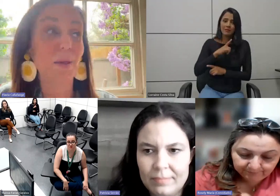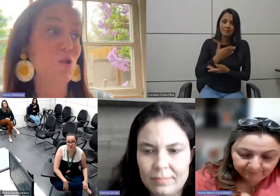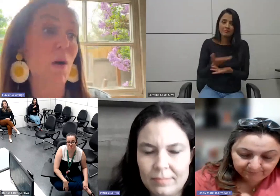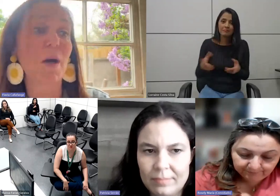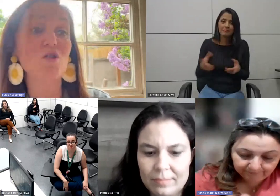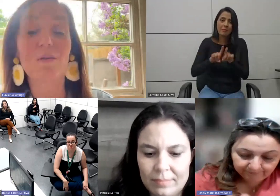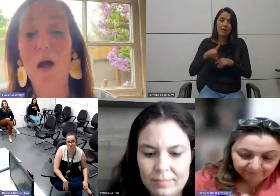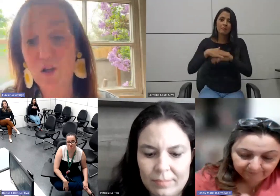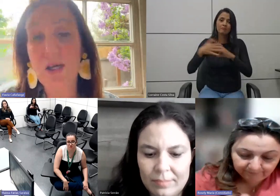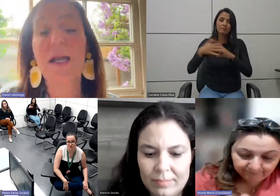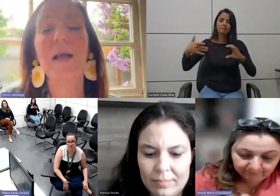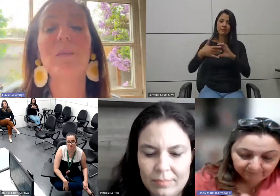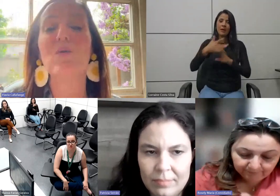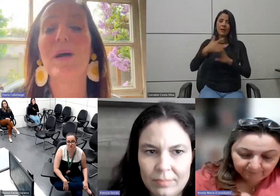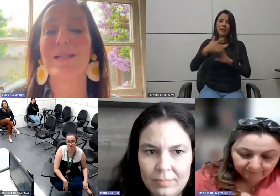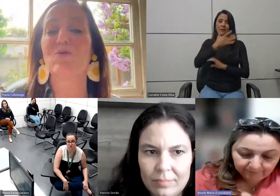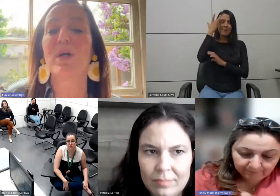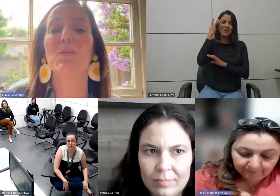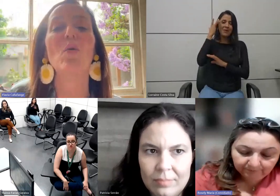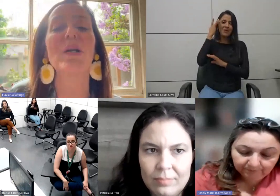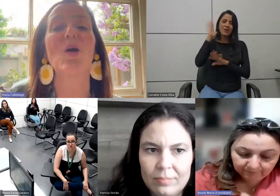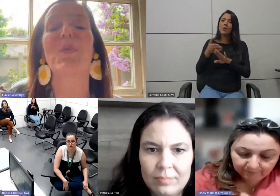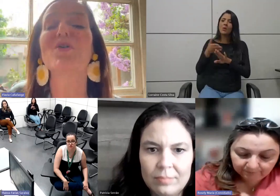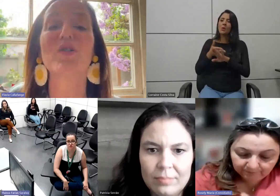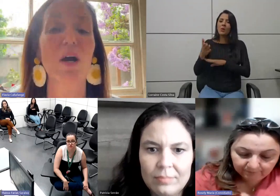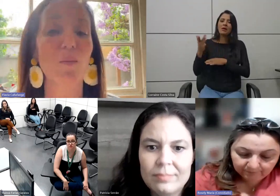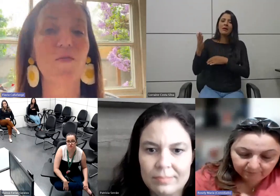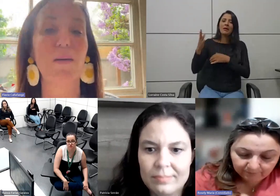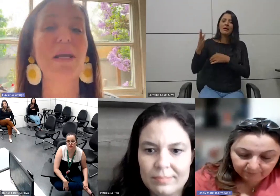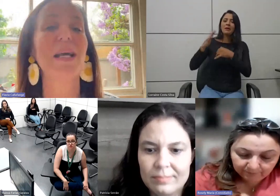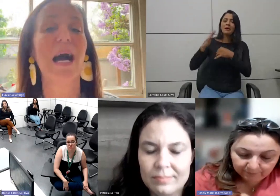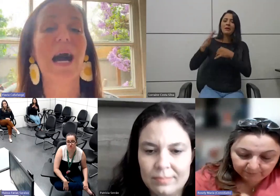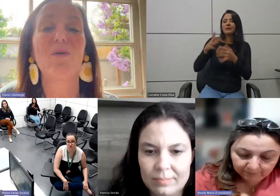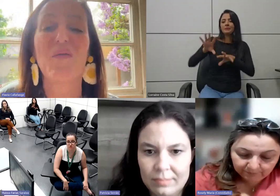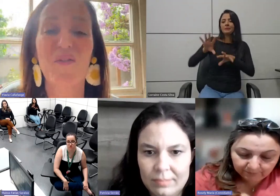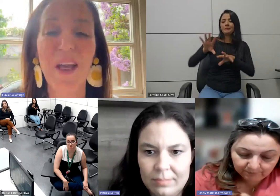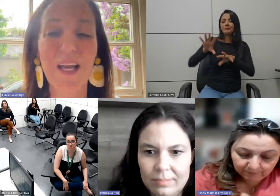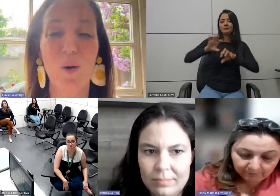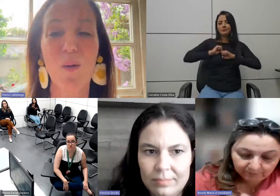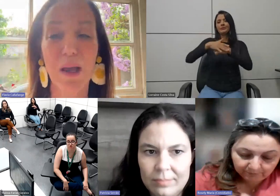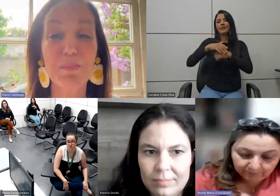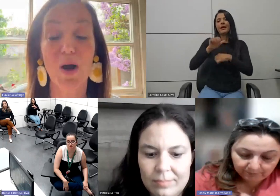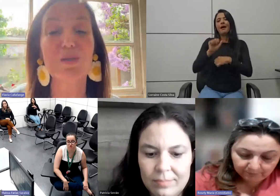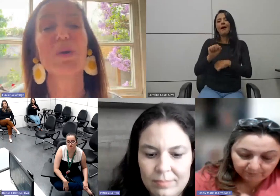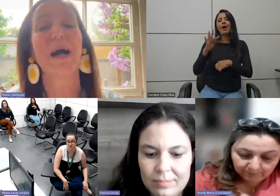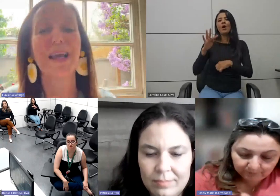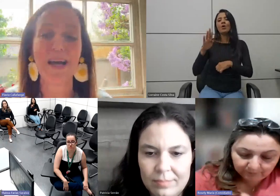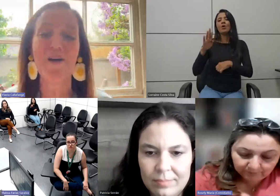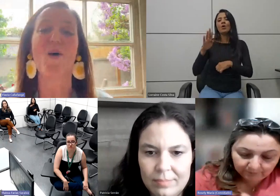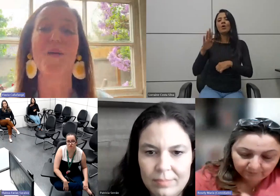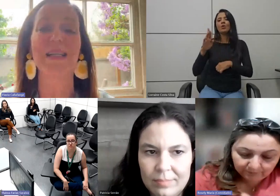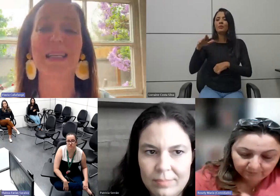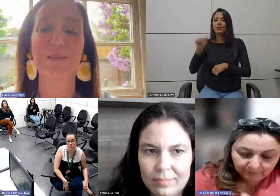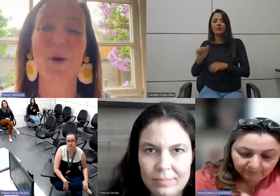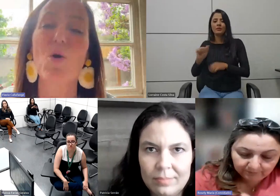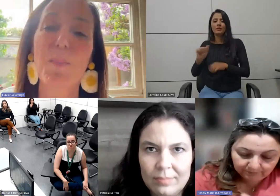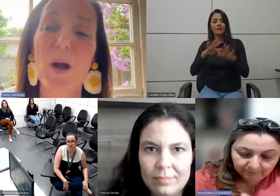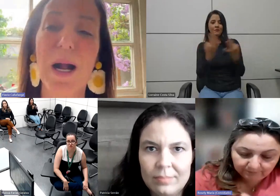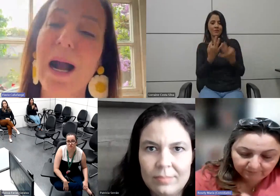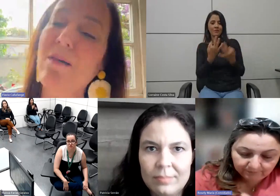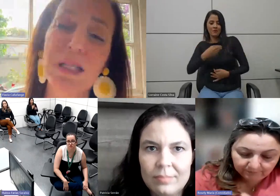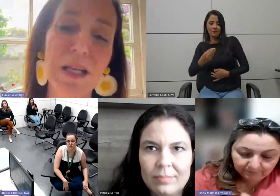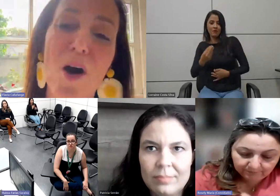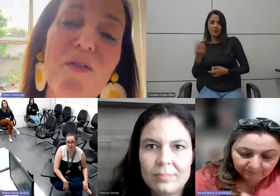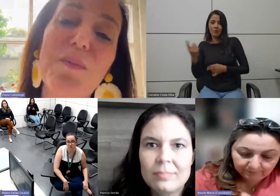a pessoa pode adquirir uma doença autoimune ou pode ter um familiar um filho alguém próximo aí começa a se